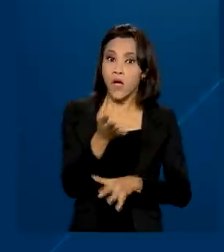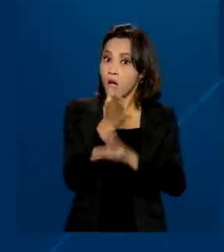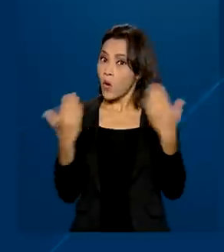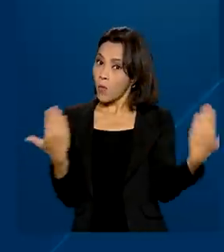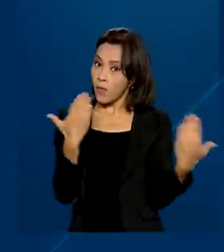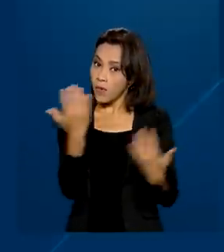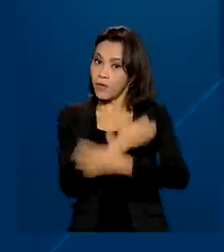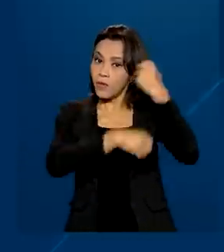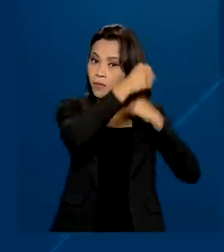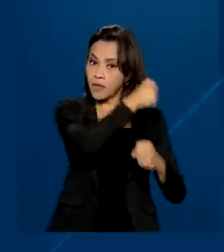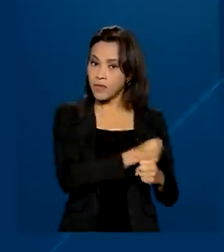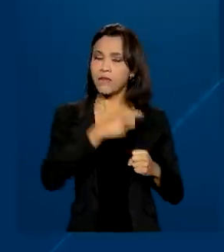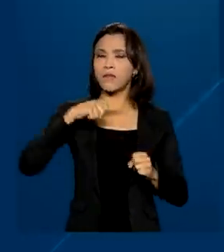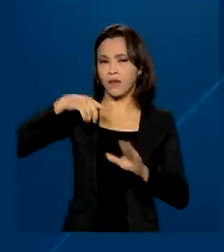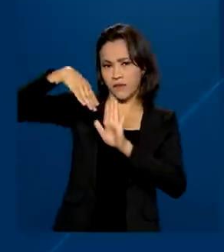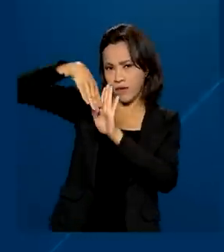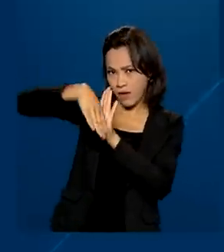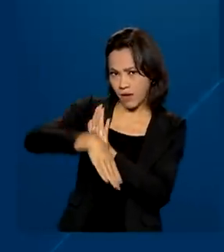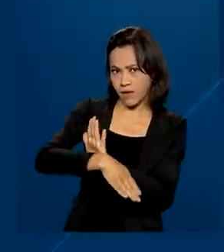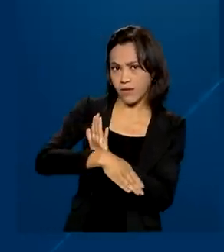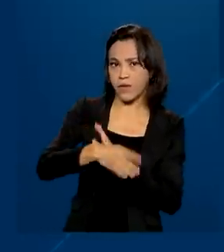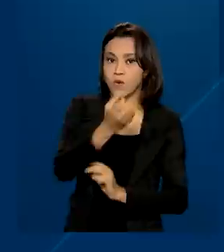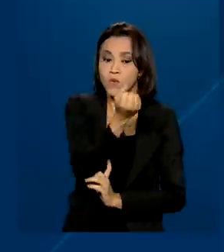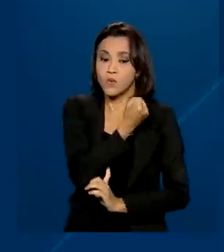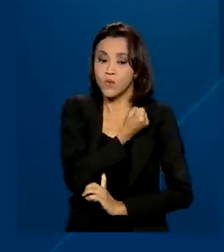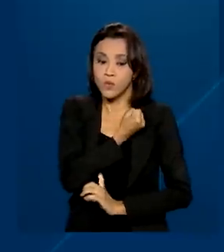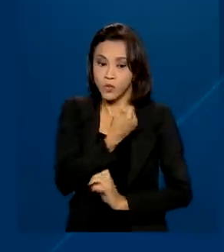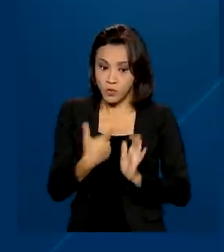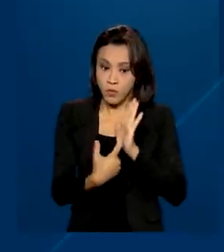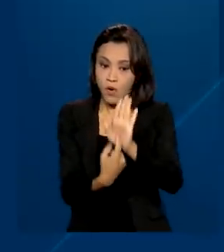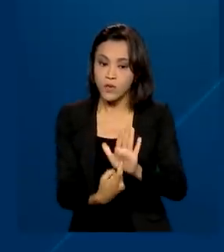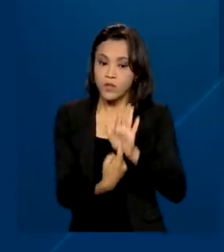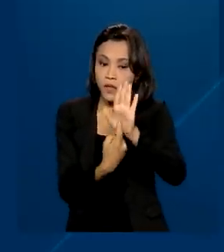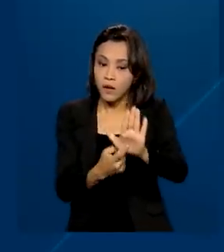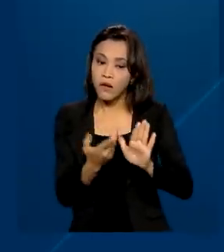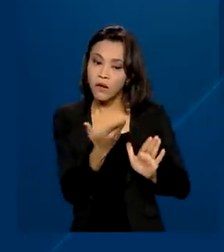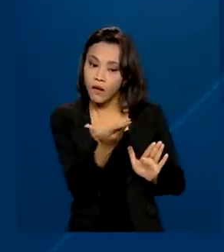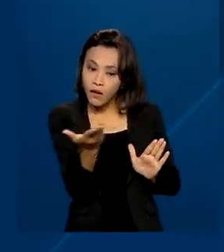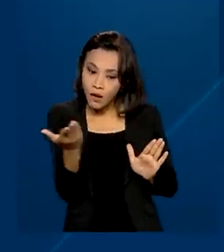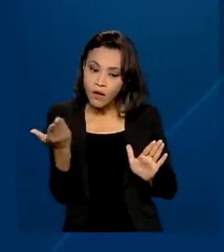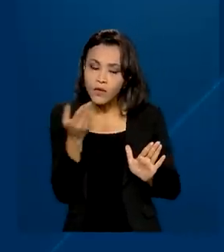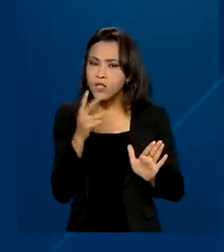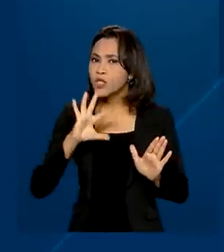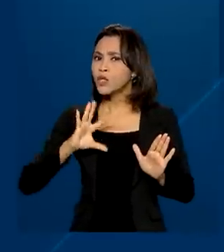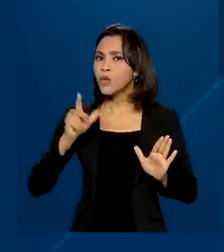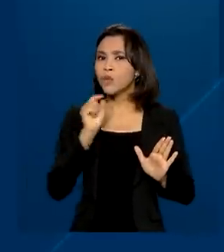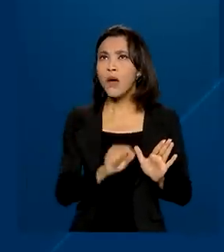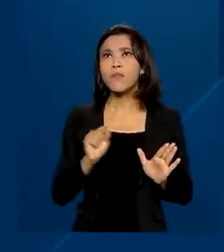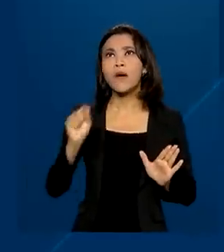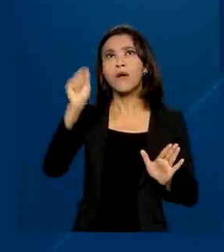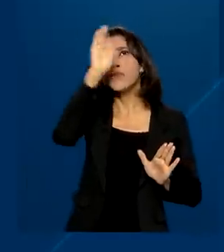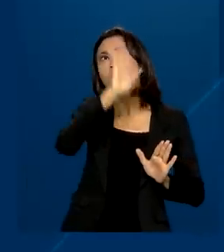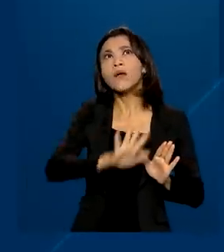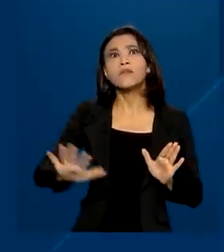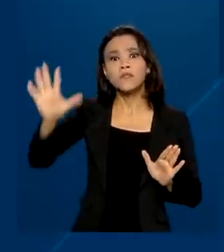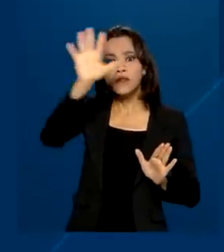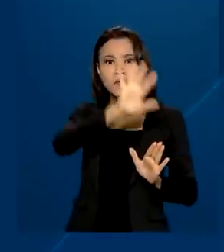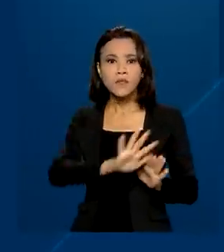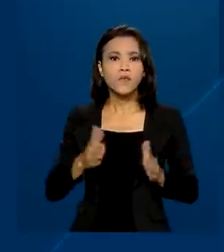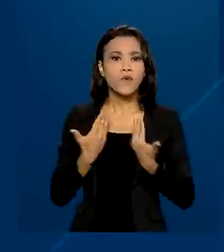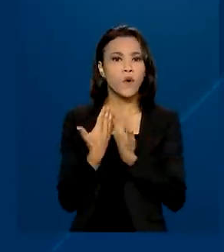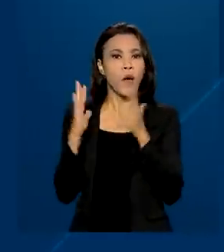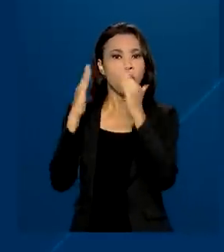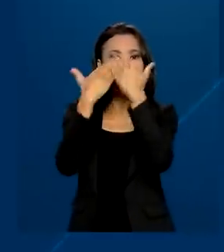passado, houve queda. Os números mostraram ainda que em todas as regiões do país foram abertos